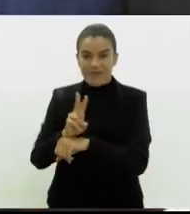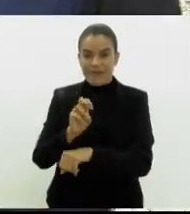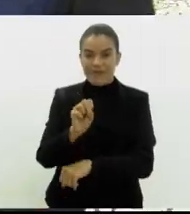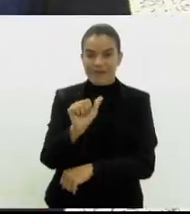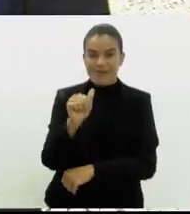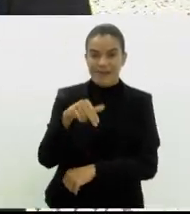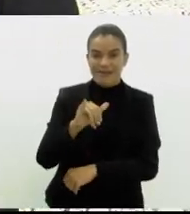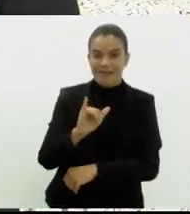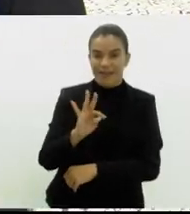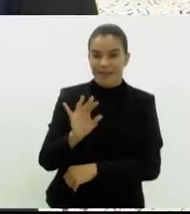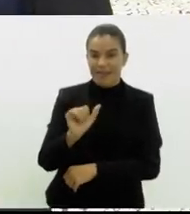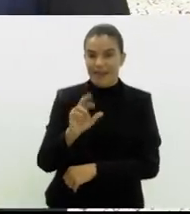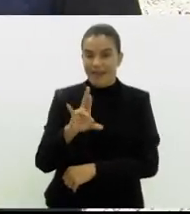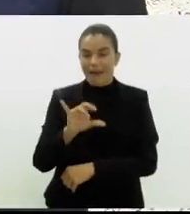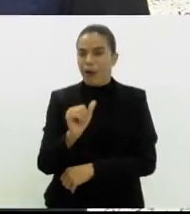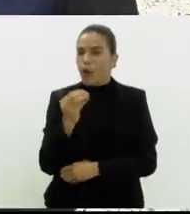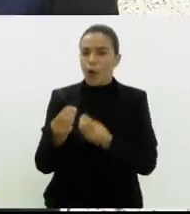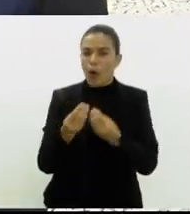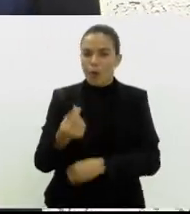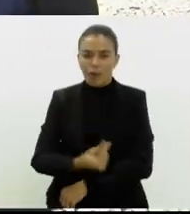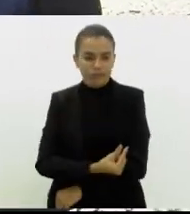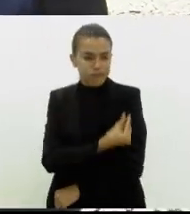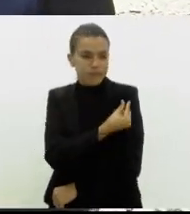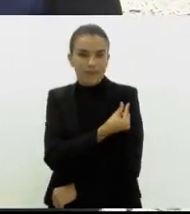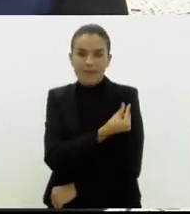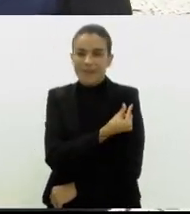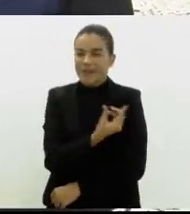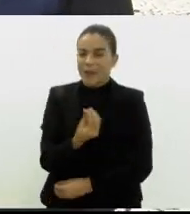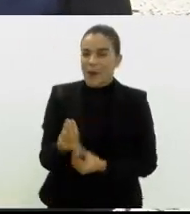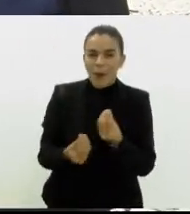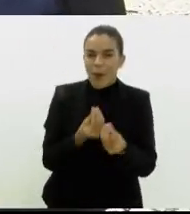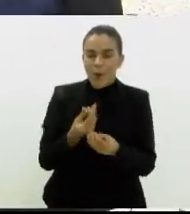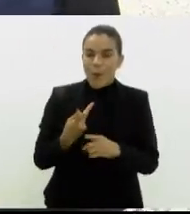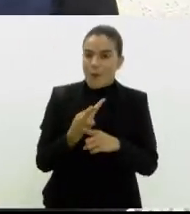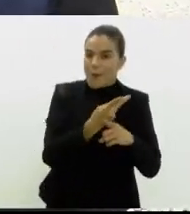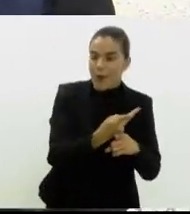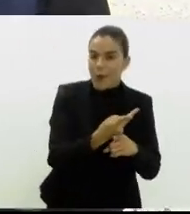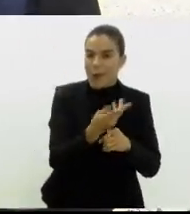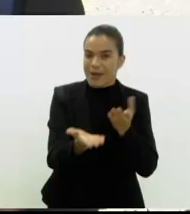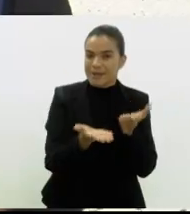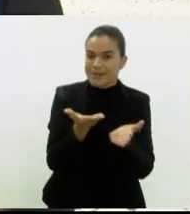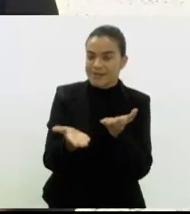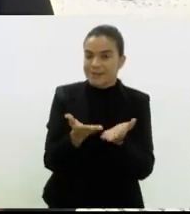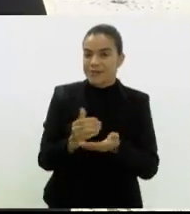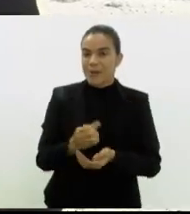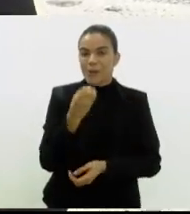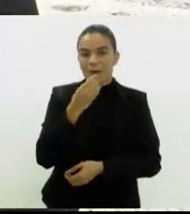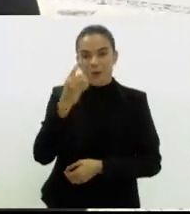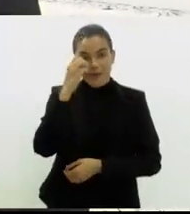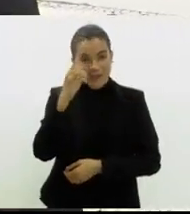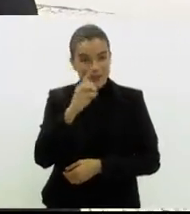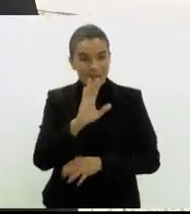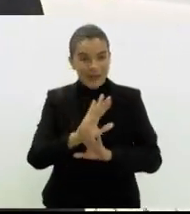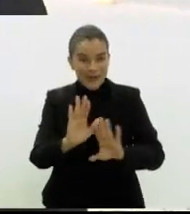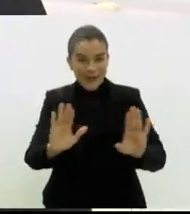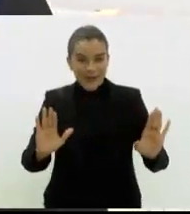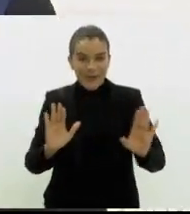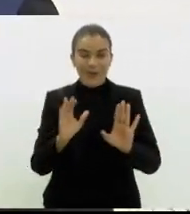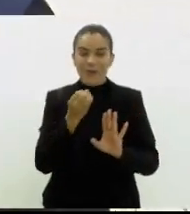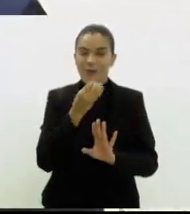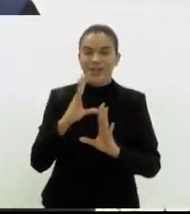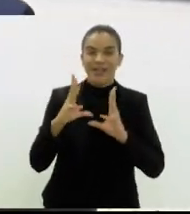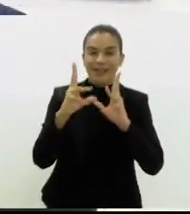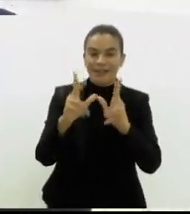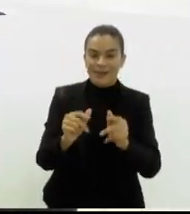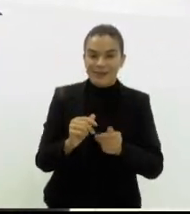Aline, como funciona essa microchipagem desses animais e onde procurar esse serviço também? Bom dia. Bom dia, Paulo Vítor. Bom dia, Vicente. Bom dia